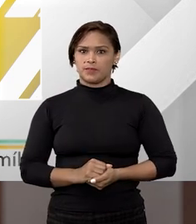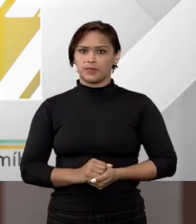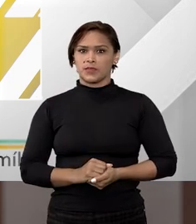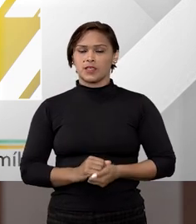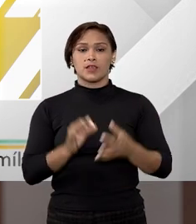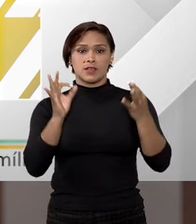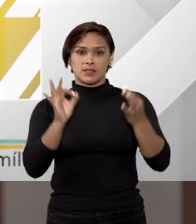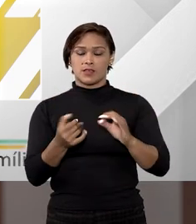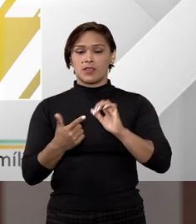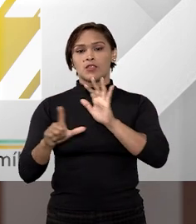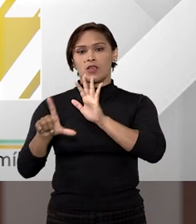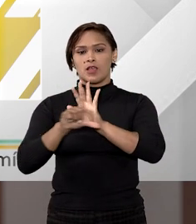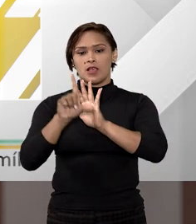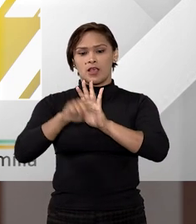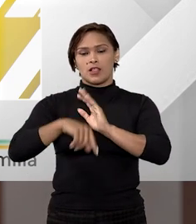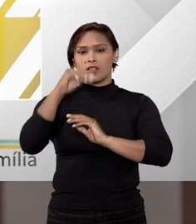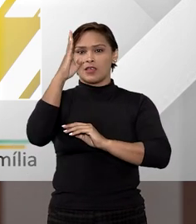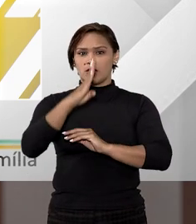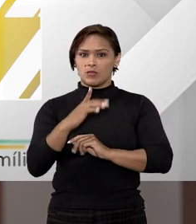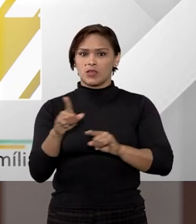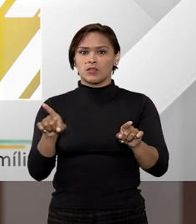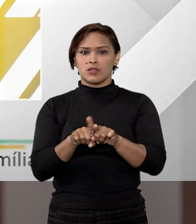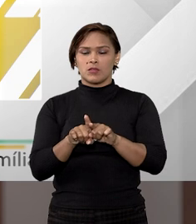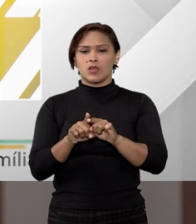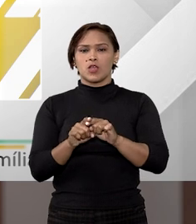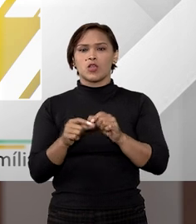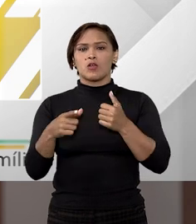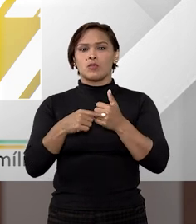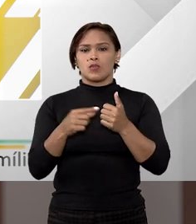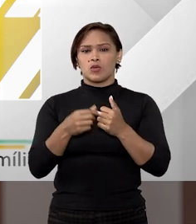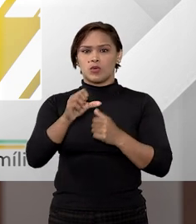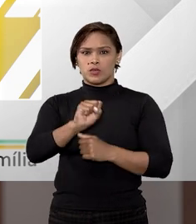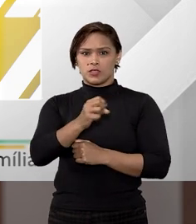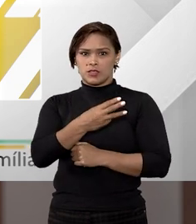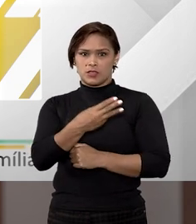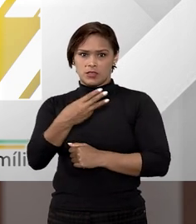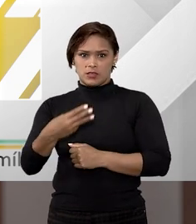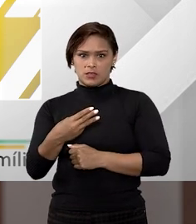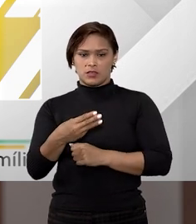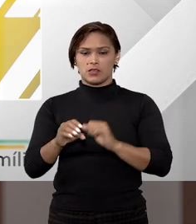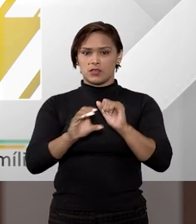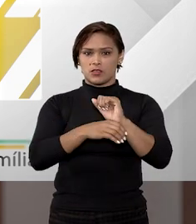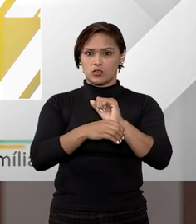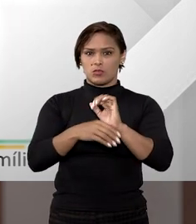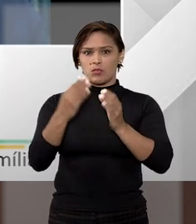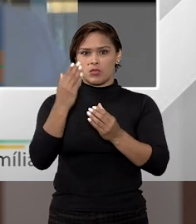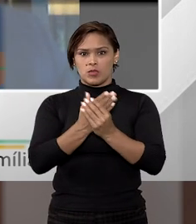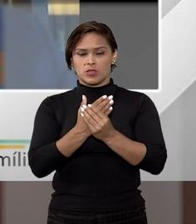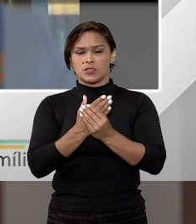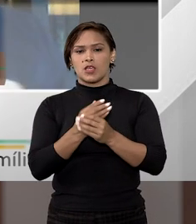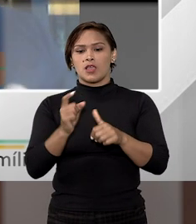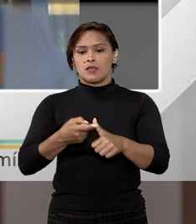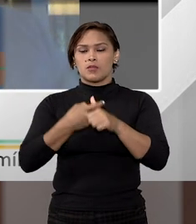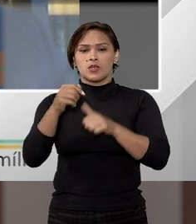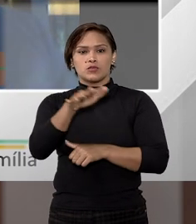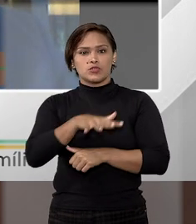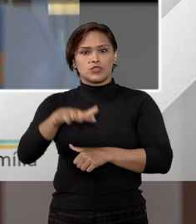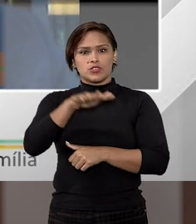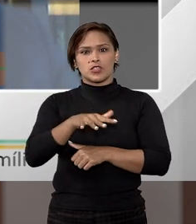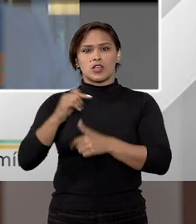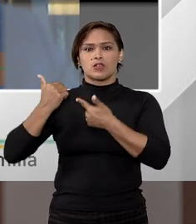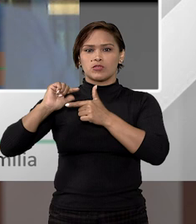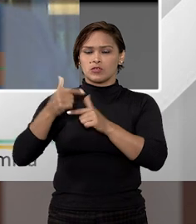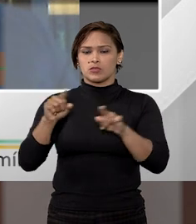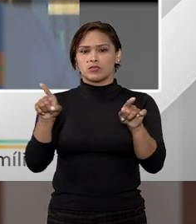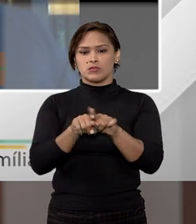Certo, Fátima. A legislação vigente, assim como o rol do 833, o processo civil com a empenhorabilidade geral dos bens,